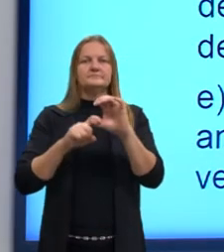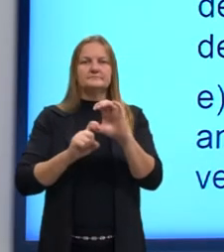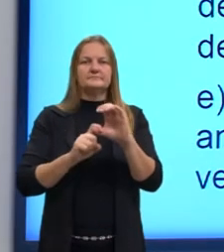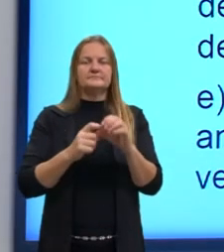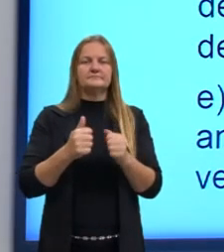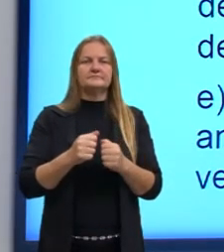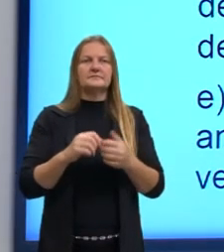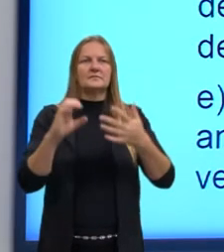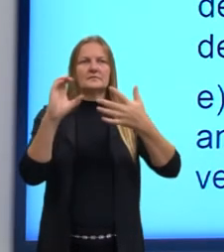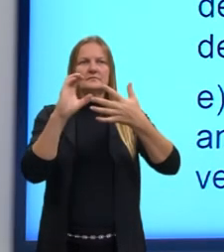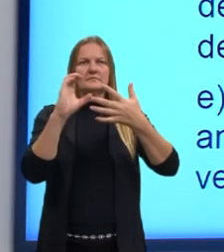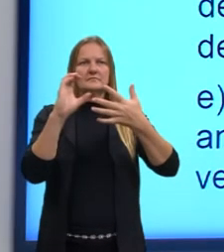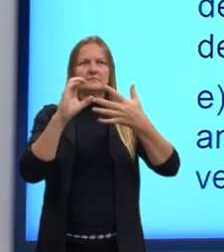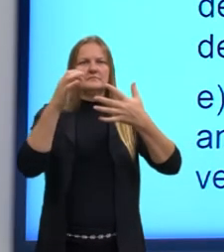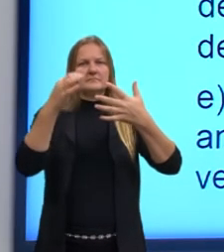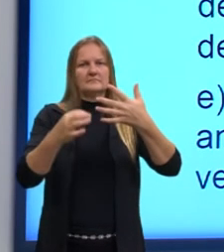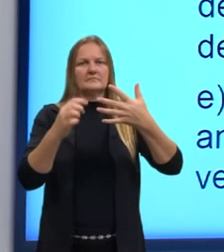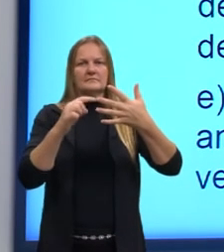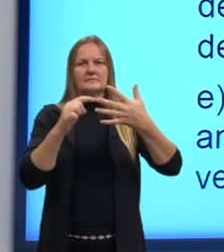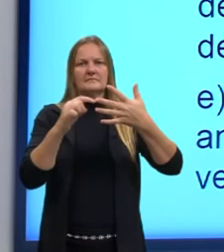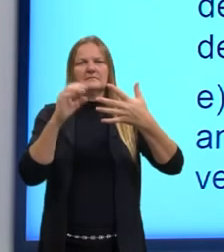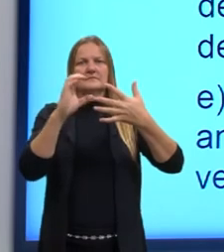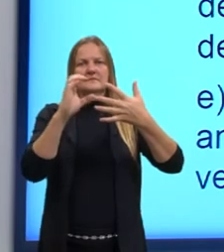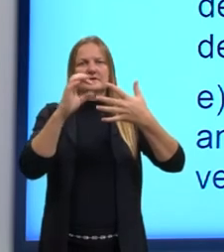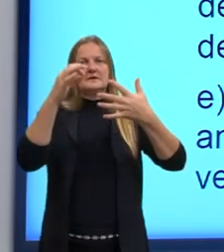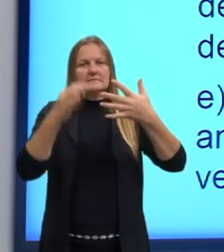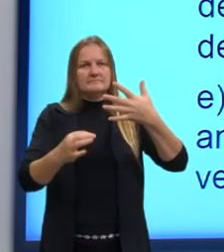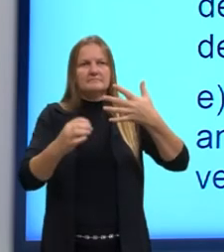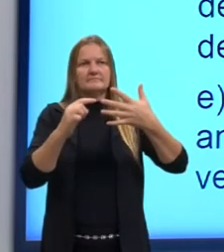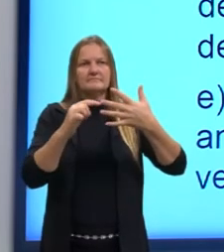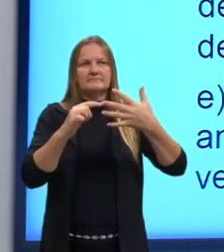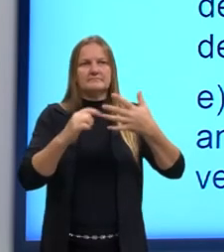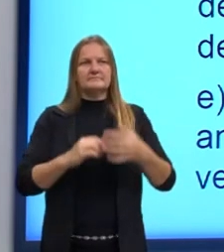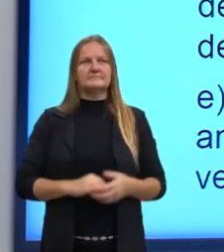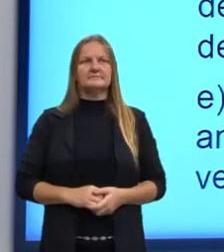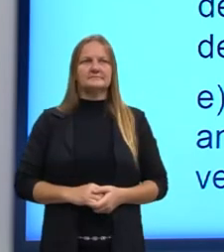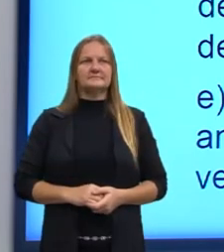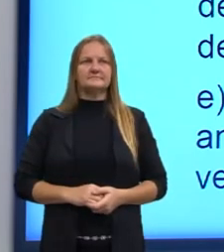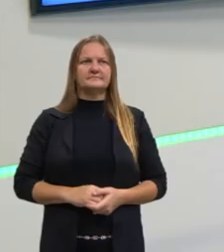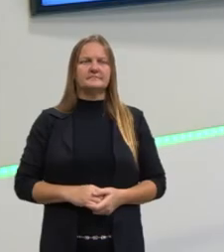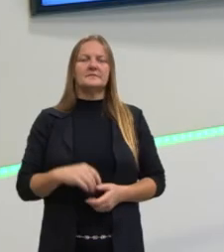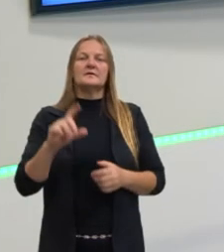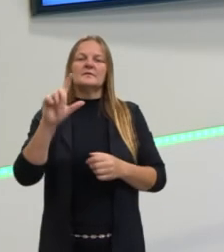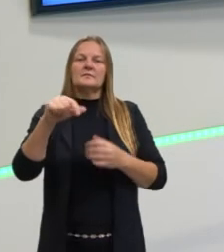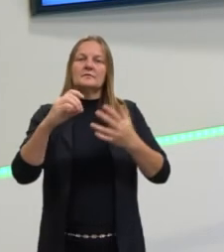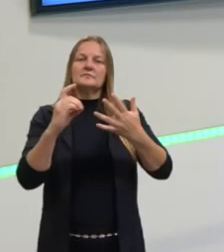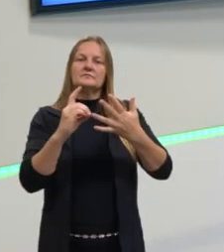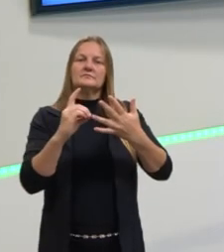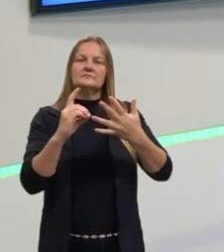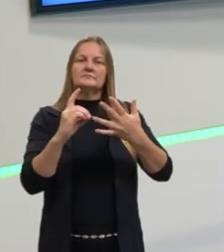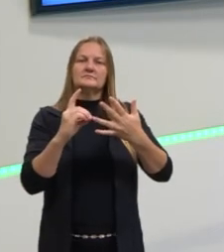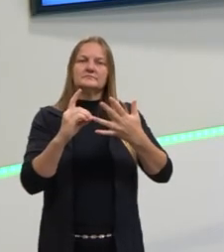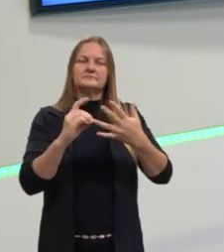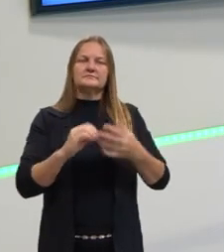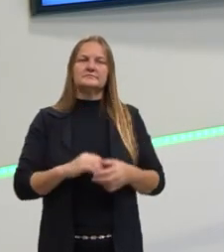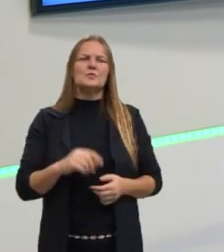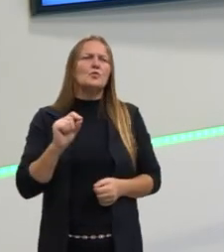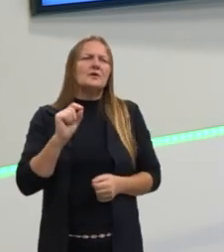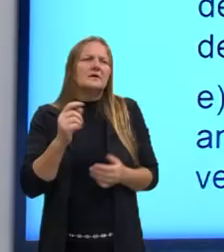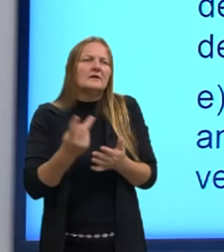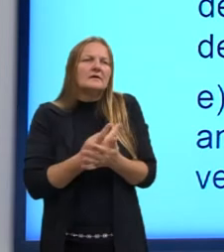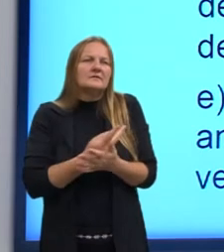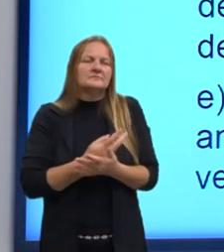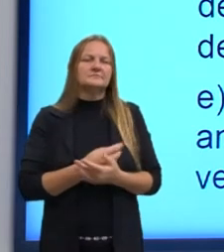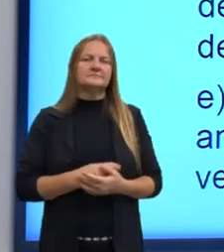comigo? Então, essa é a resposta correta. Letra D, vamos ver a D aí, para ver o que está errado